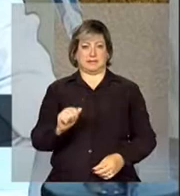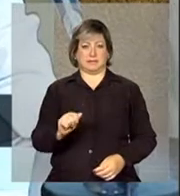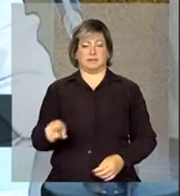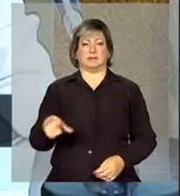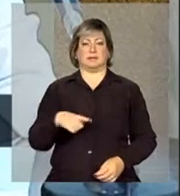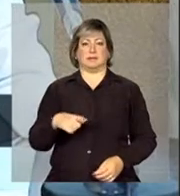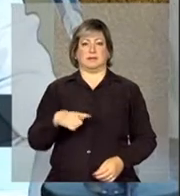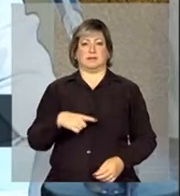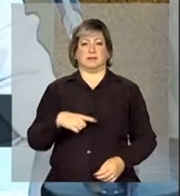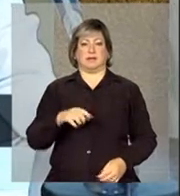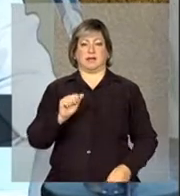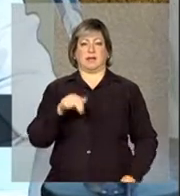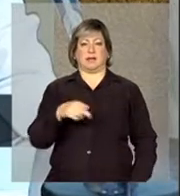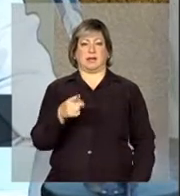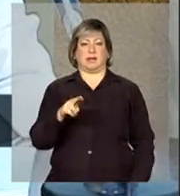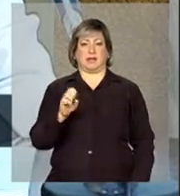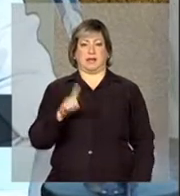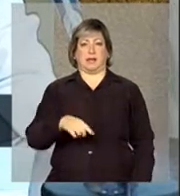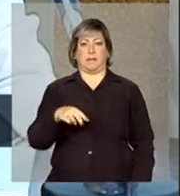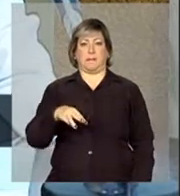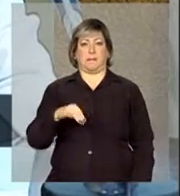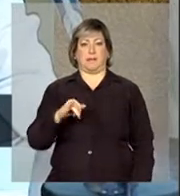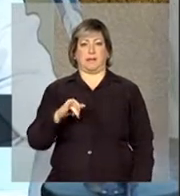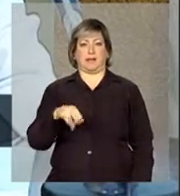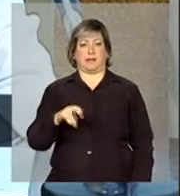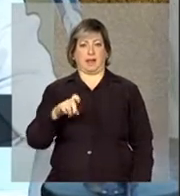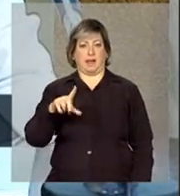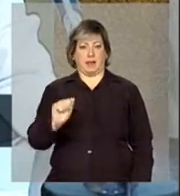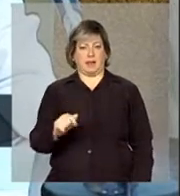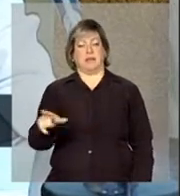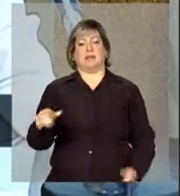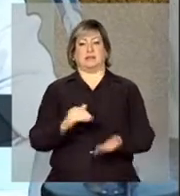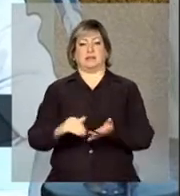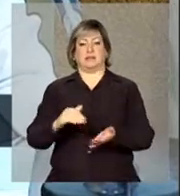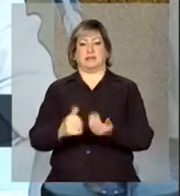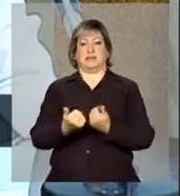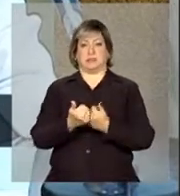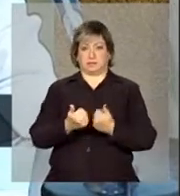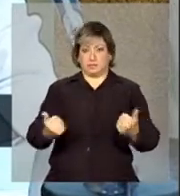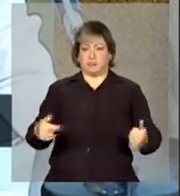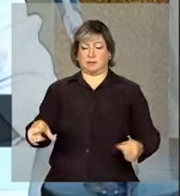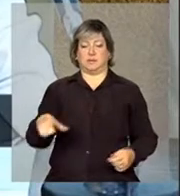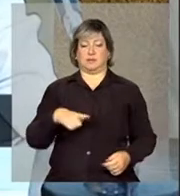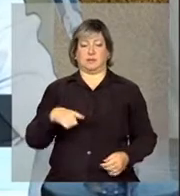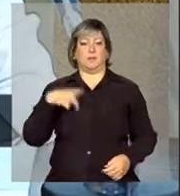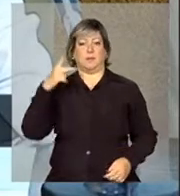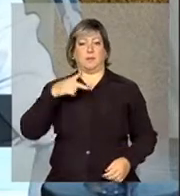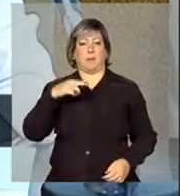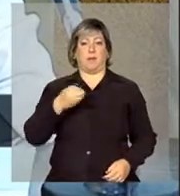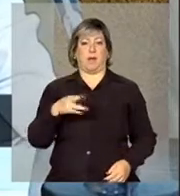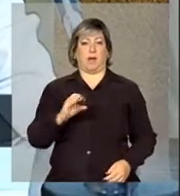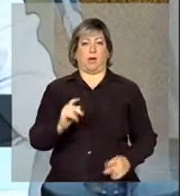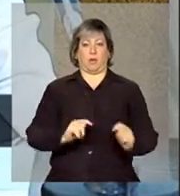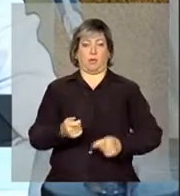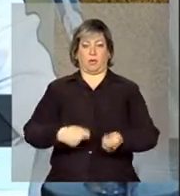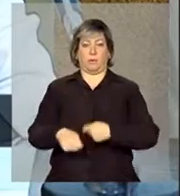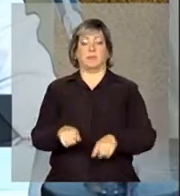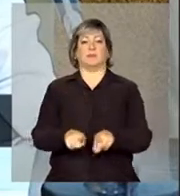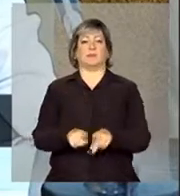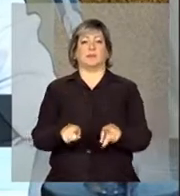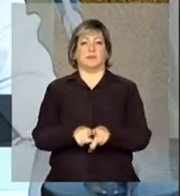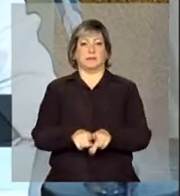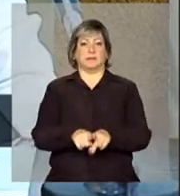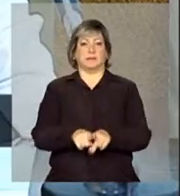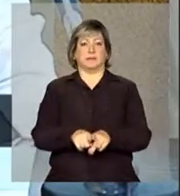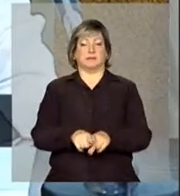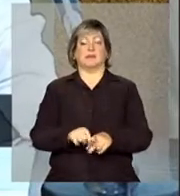o senhor André Minela, que é secretário adjunto de Política Macroeconômica, e também o